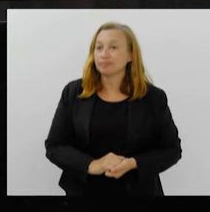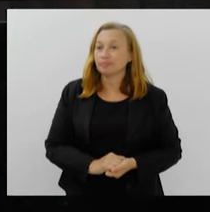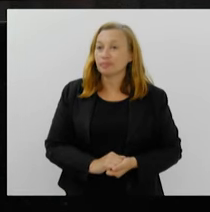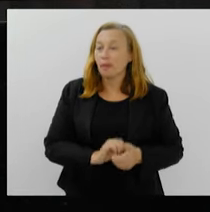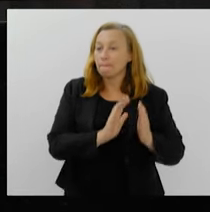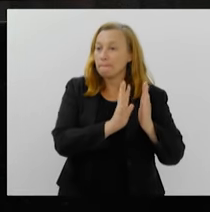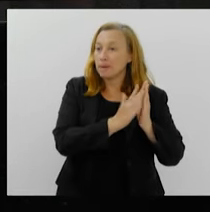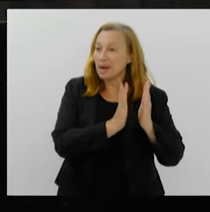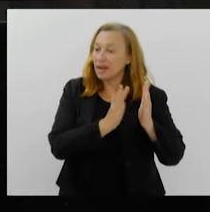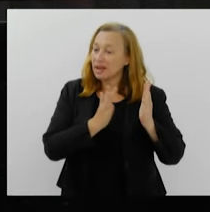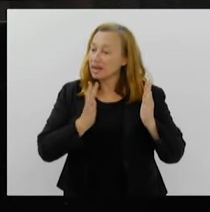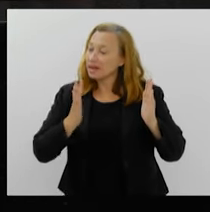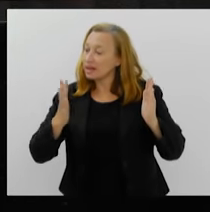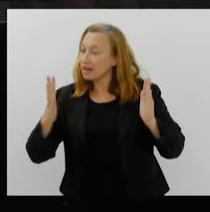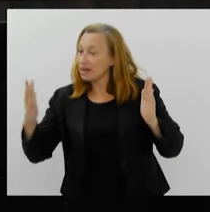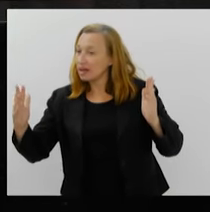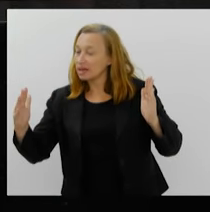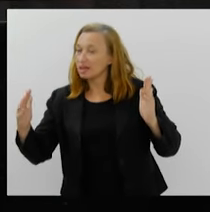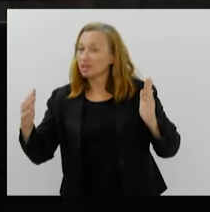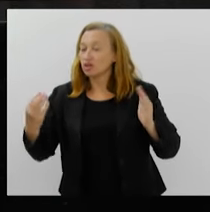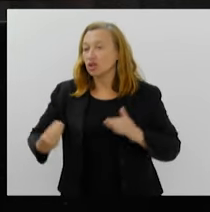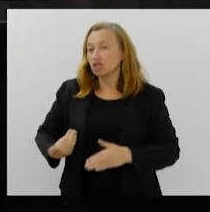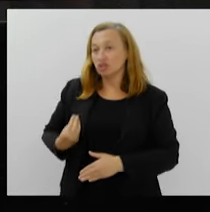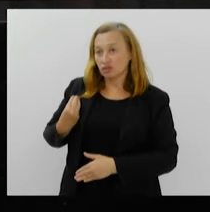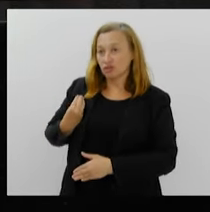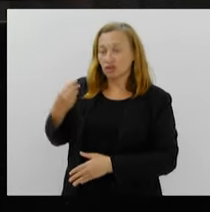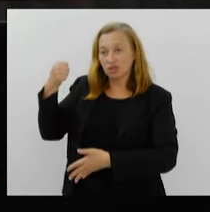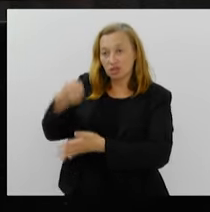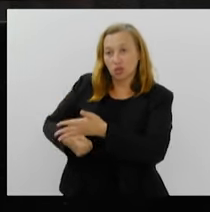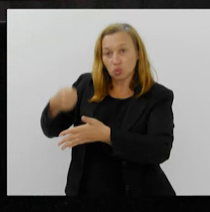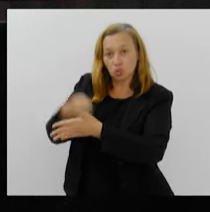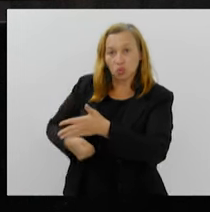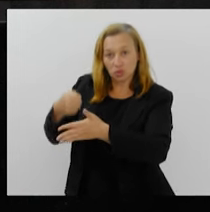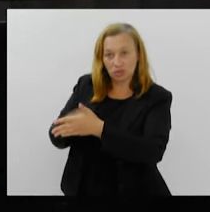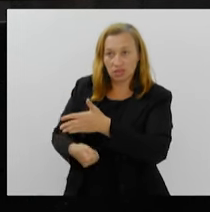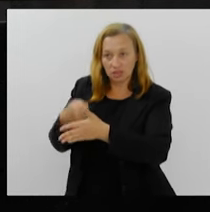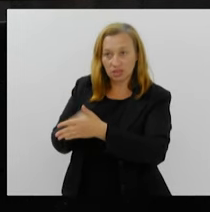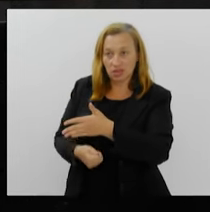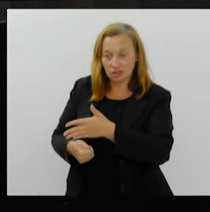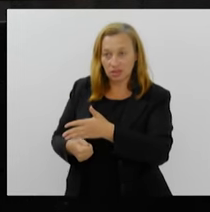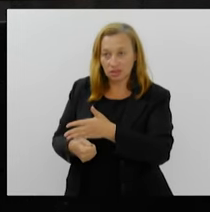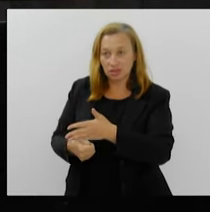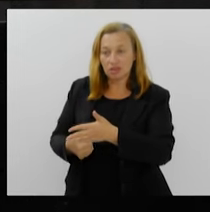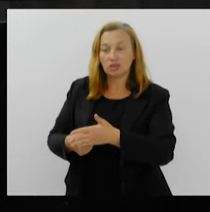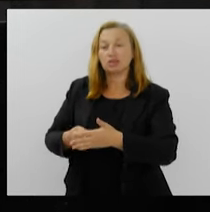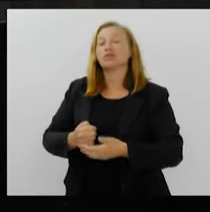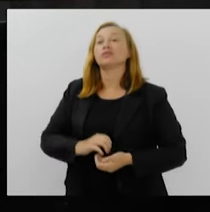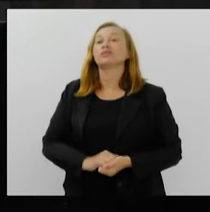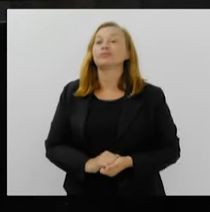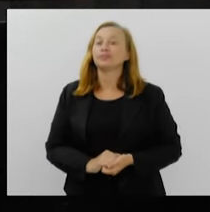perpetuou as mais diversas lutas enquanto viveu,